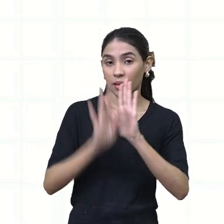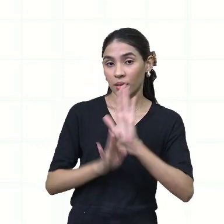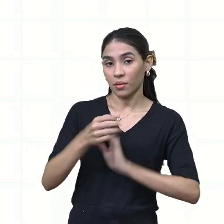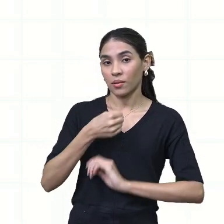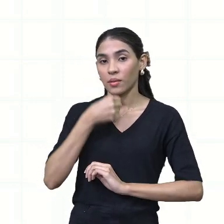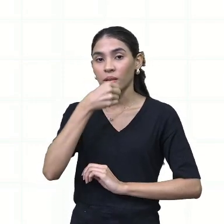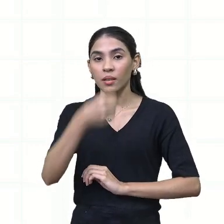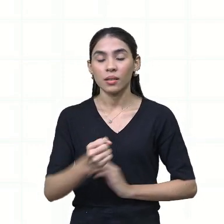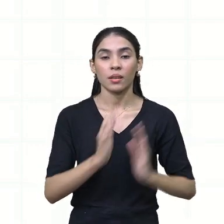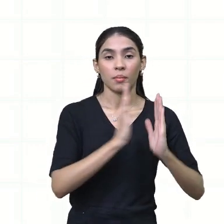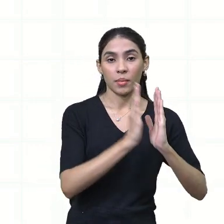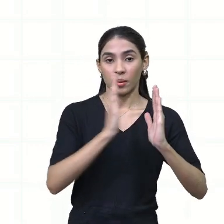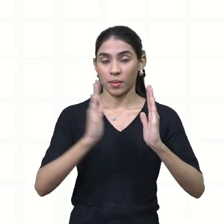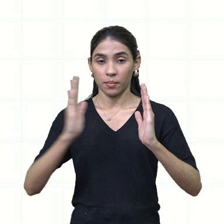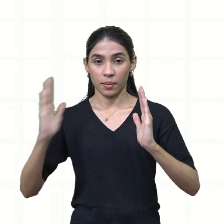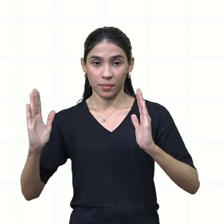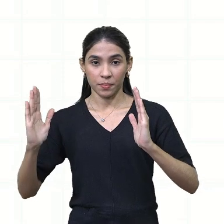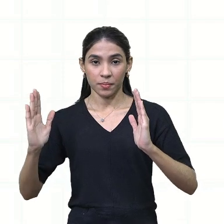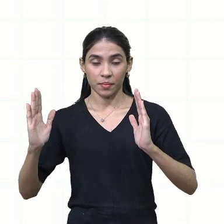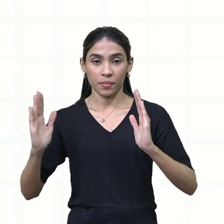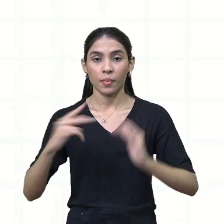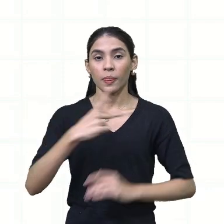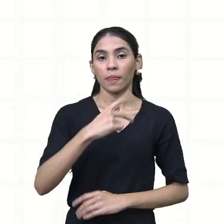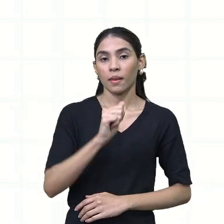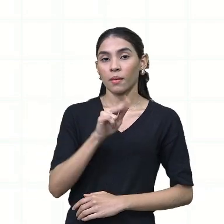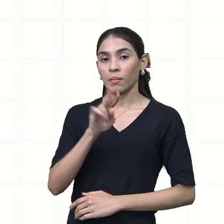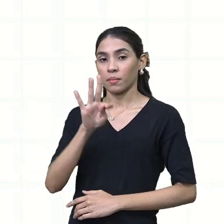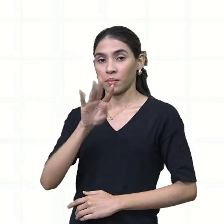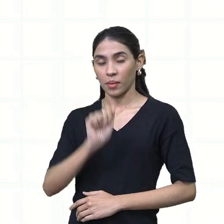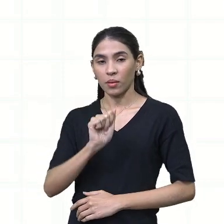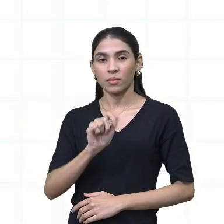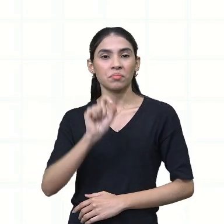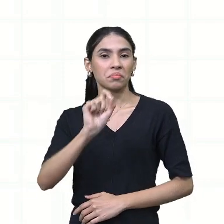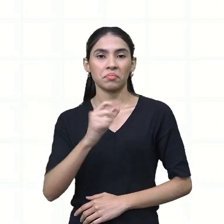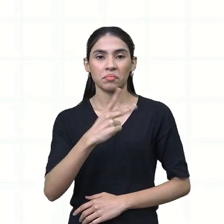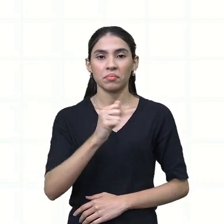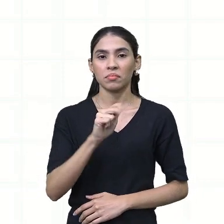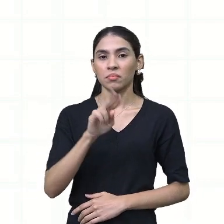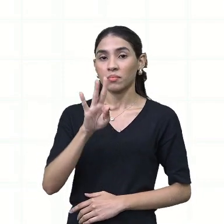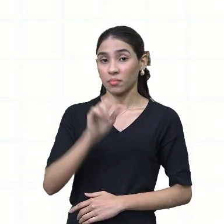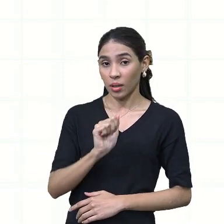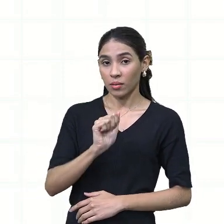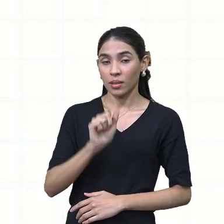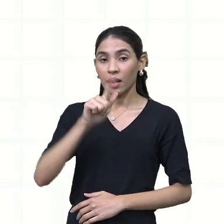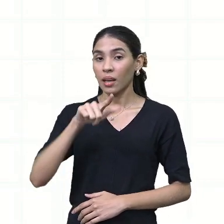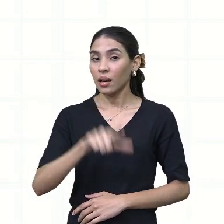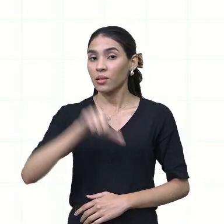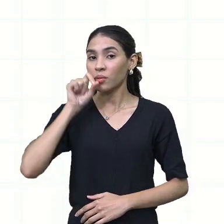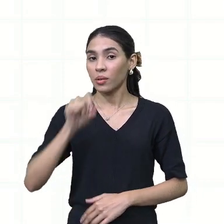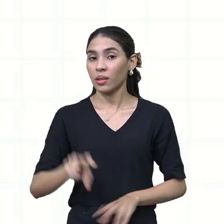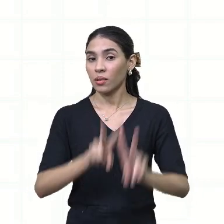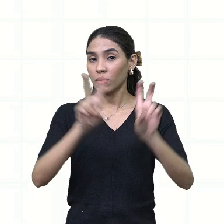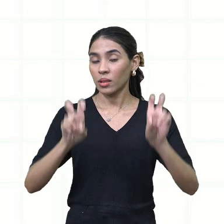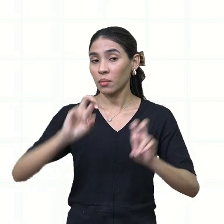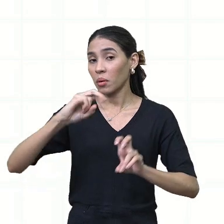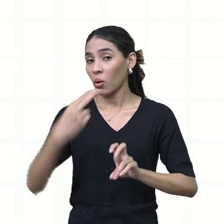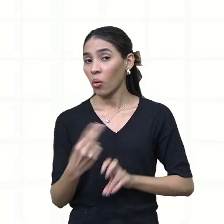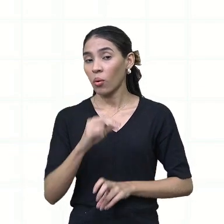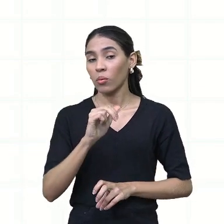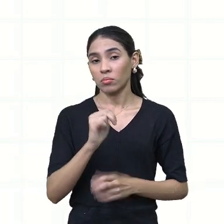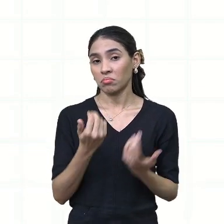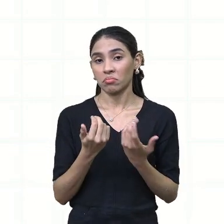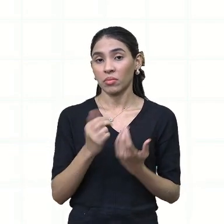dividida em pauta. O que que é a pauta? Escolha do tema ou assunto.